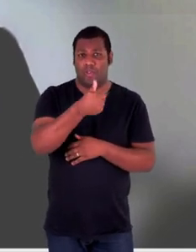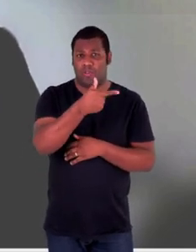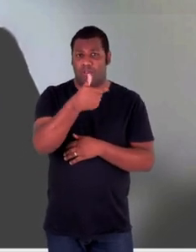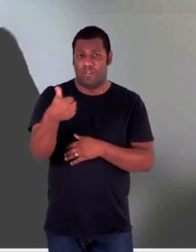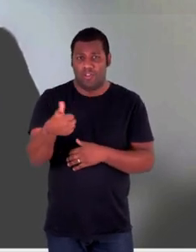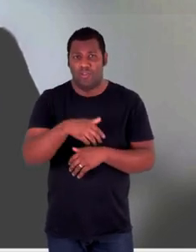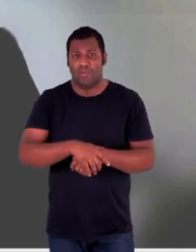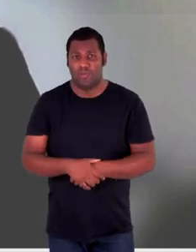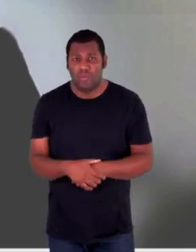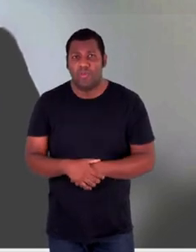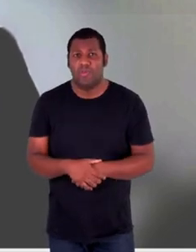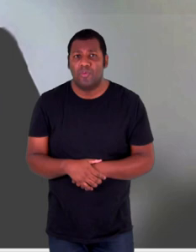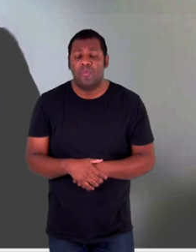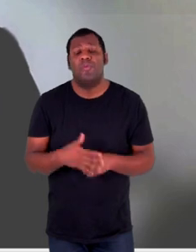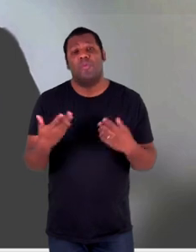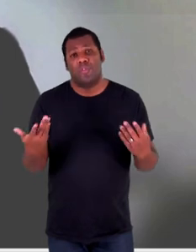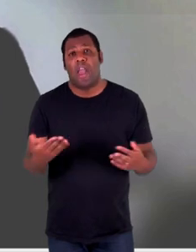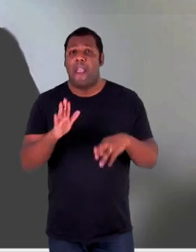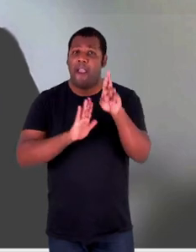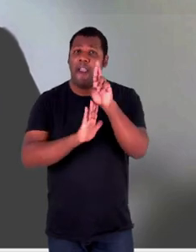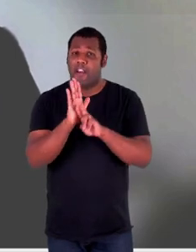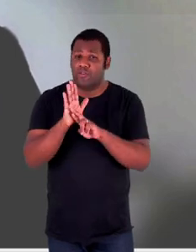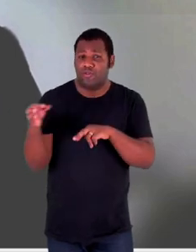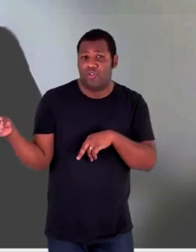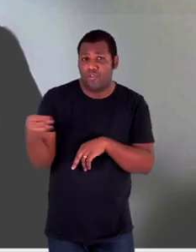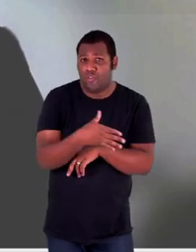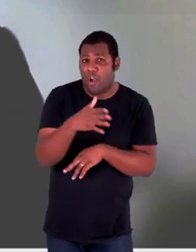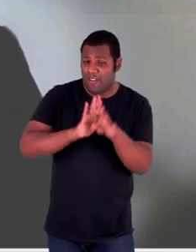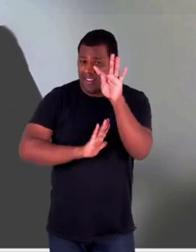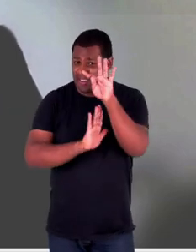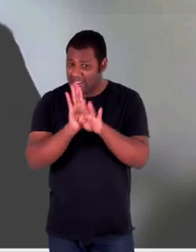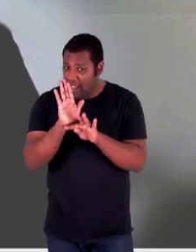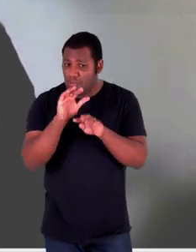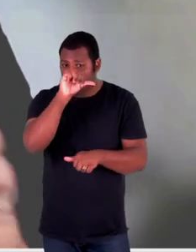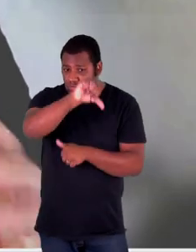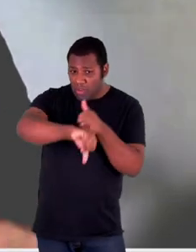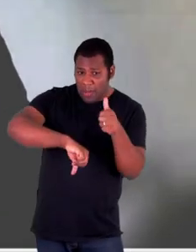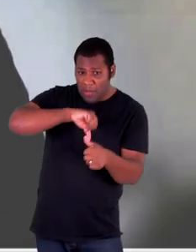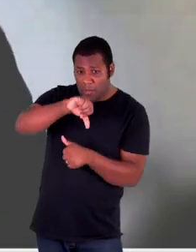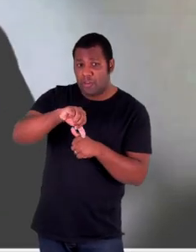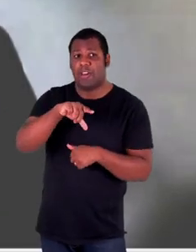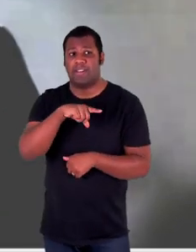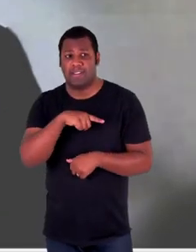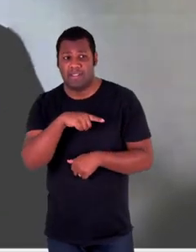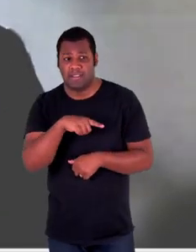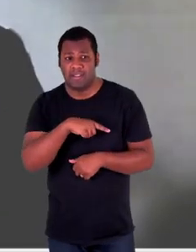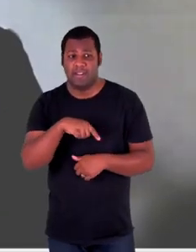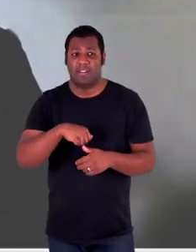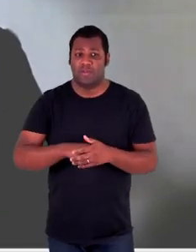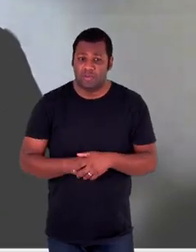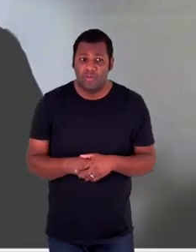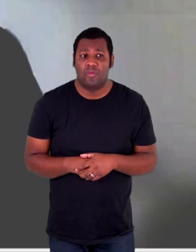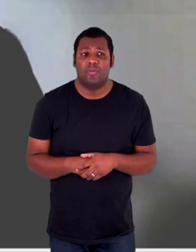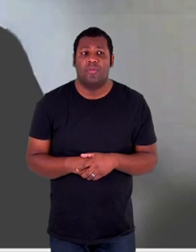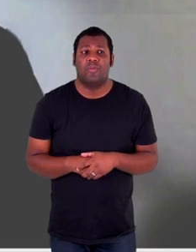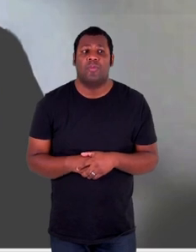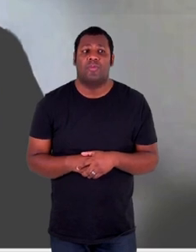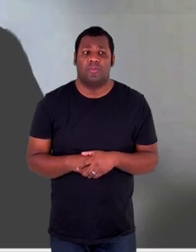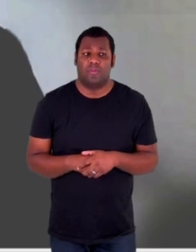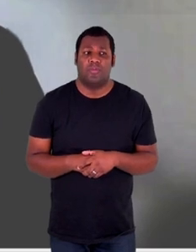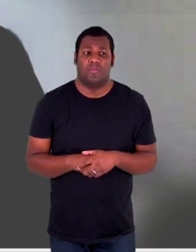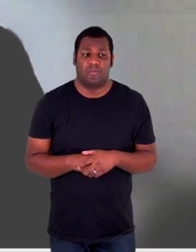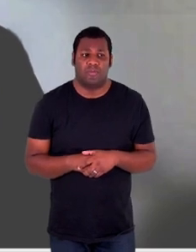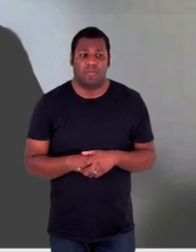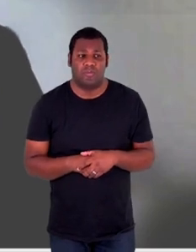resolução 386. Então, o texto compilado, o texto que consolida essas alterações, ela,